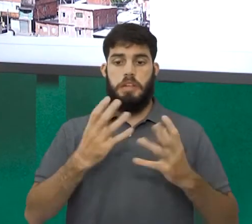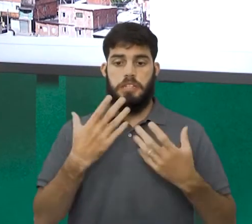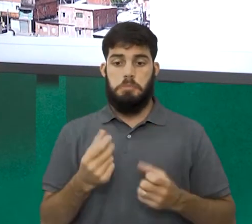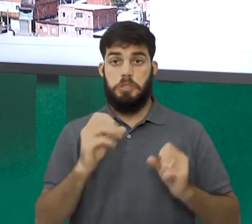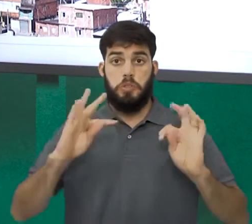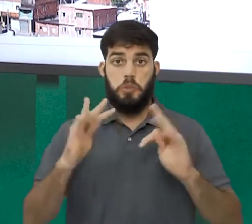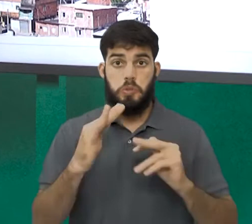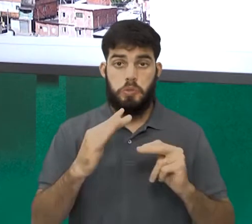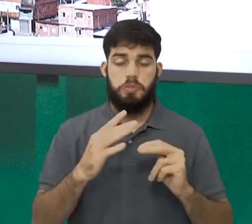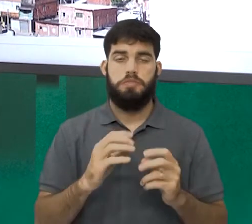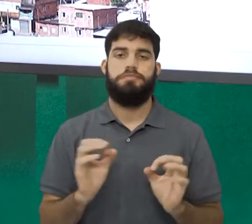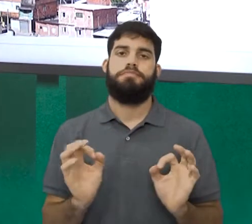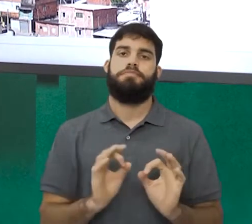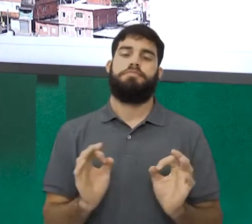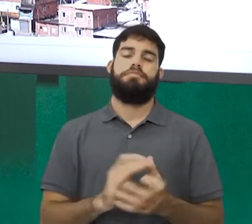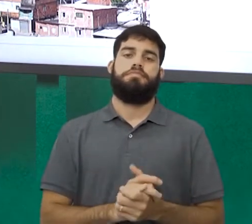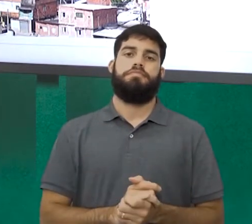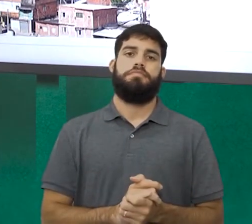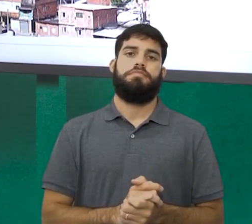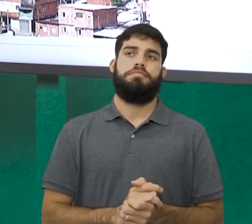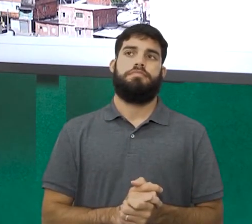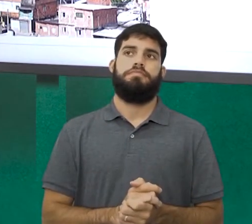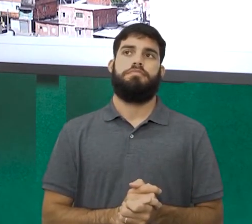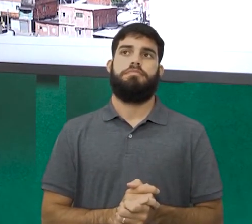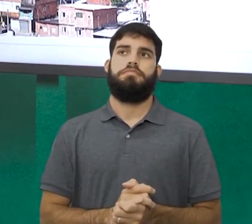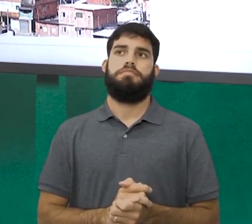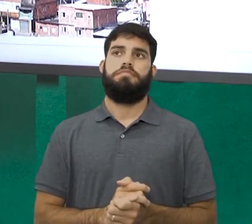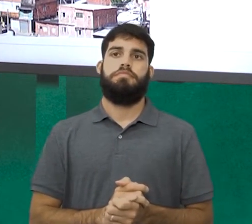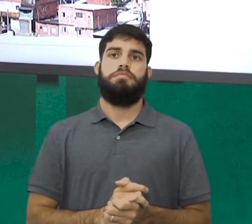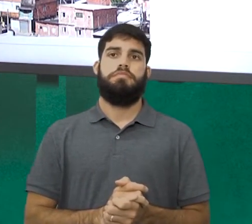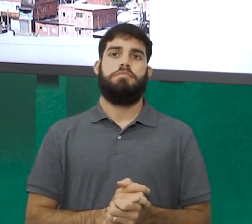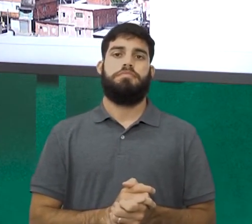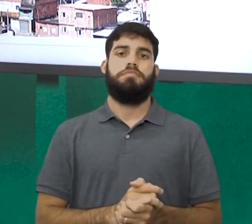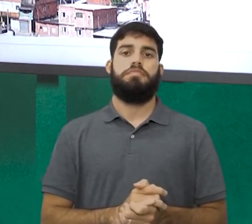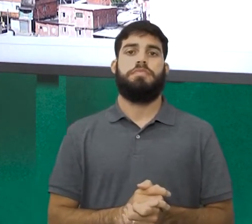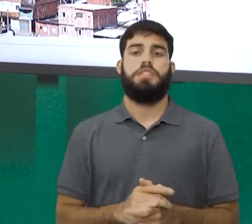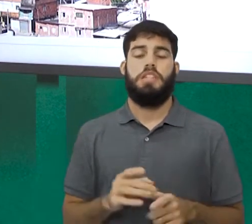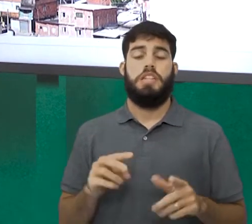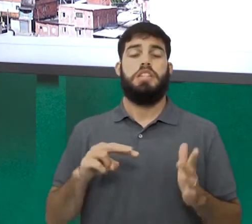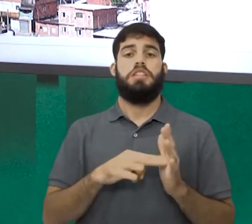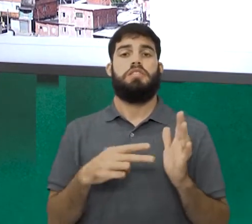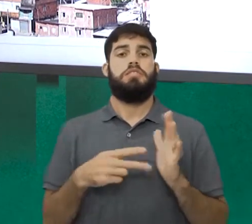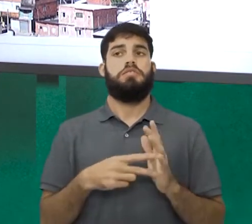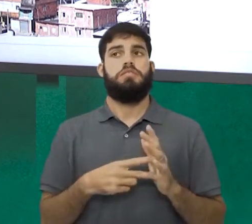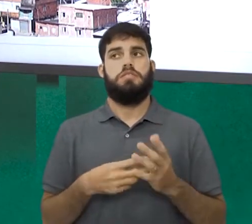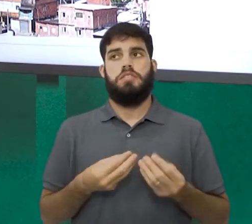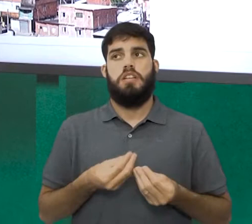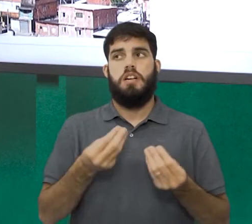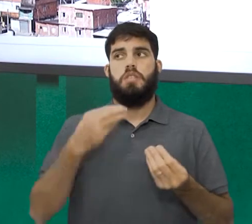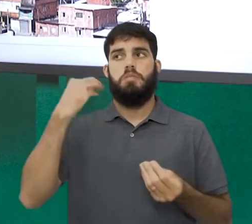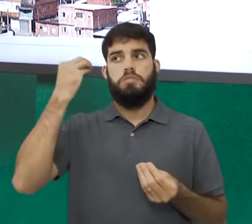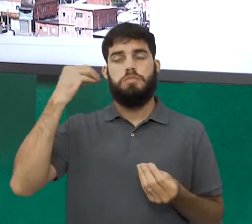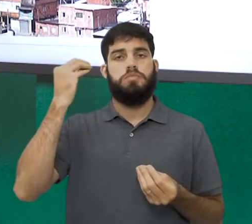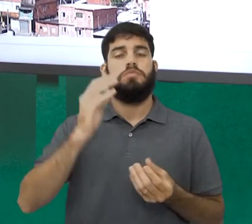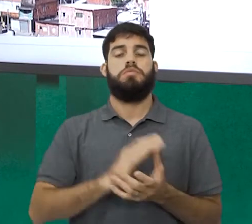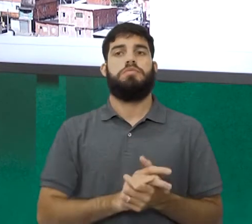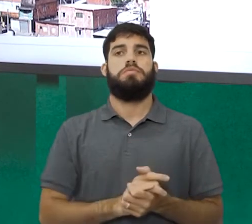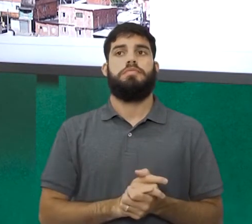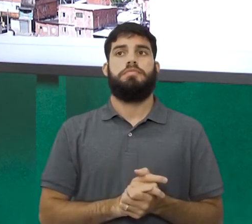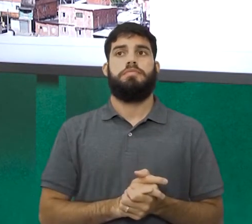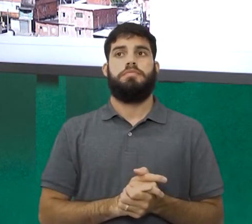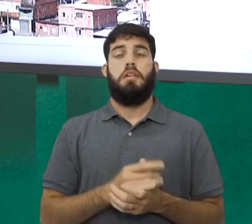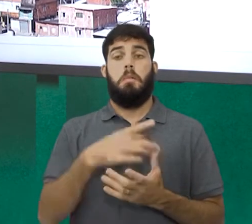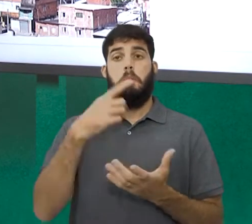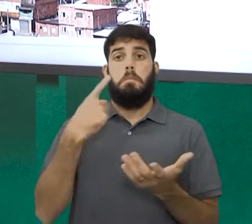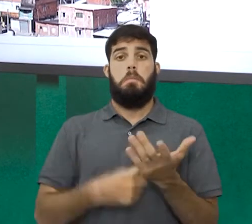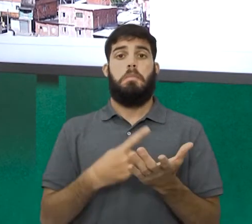assentar, albergar as pessoas de maneira adequada, que significa dar-lhes oportunidade. Essas